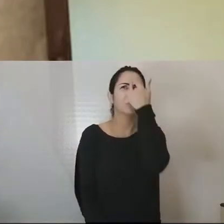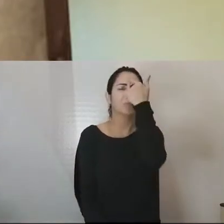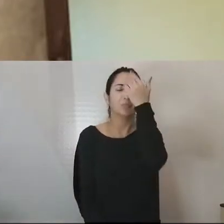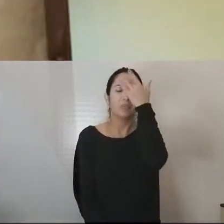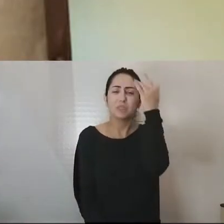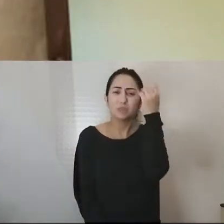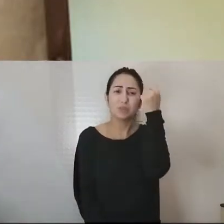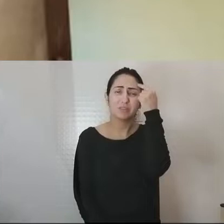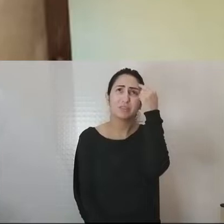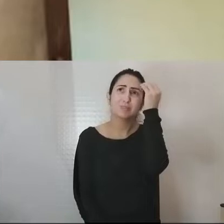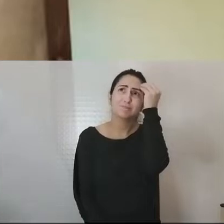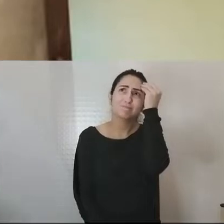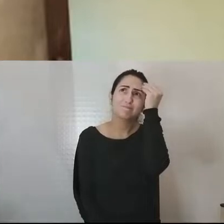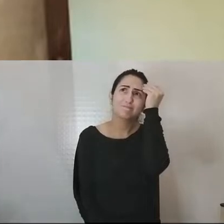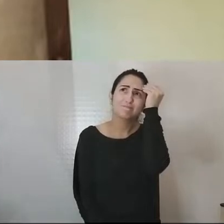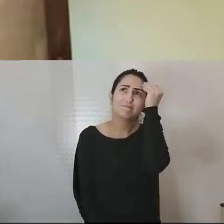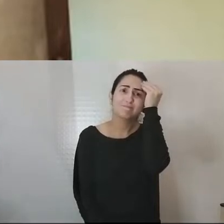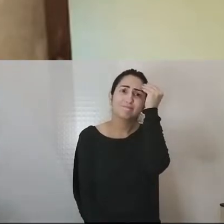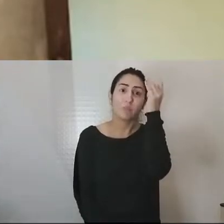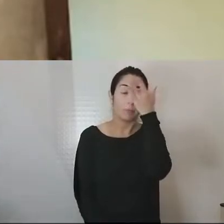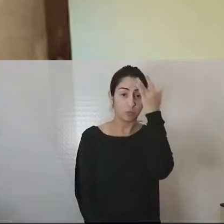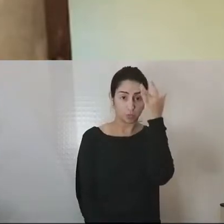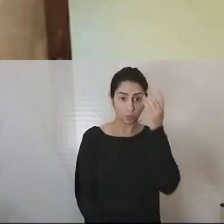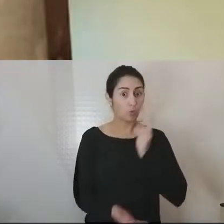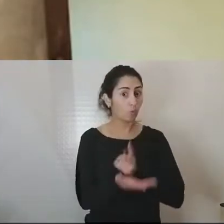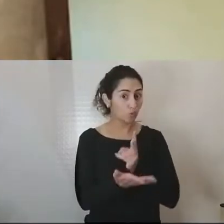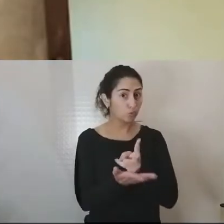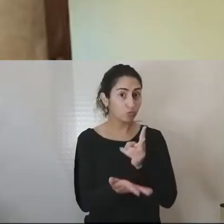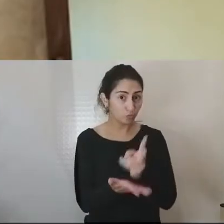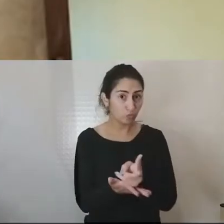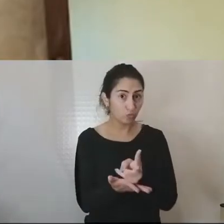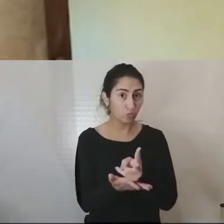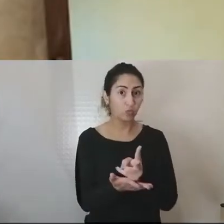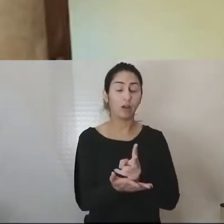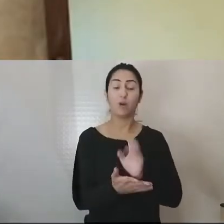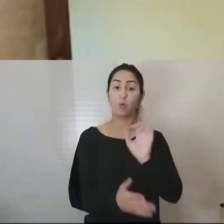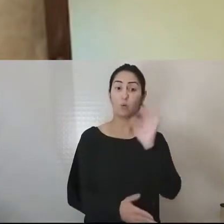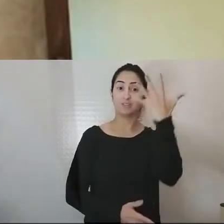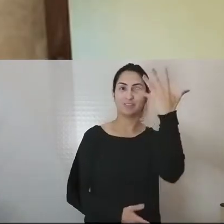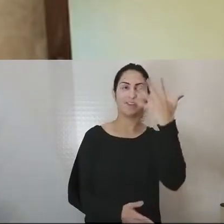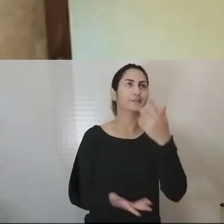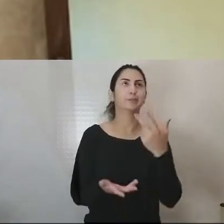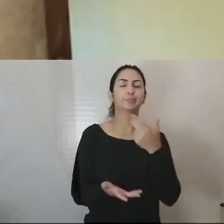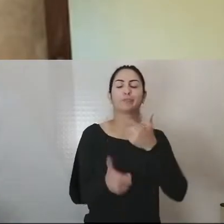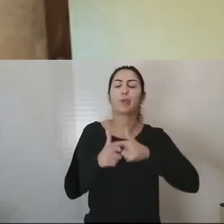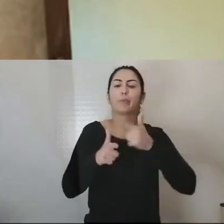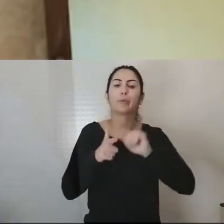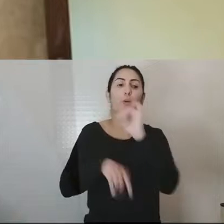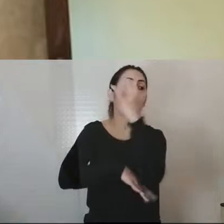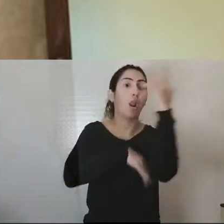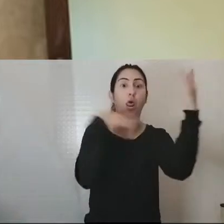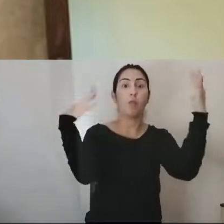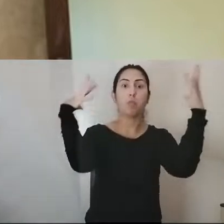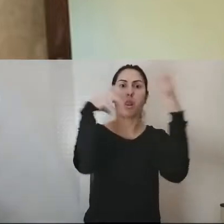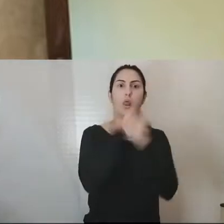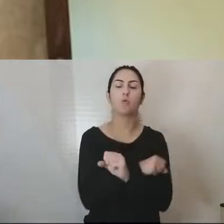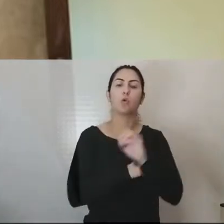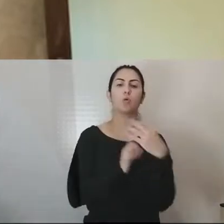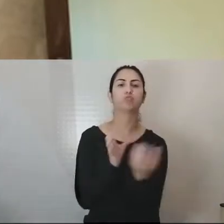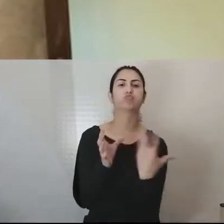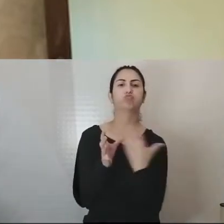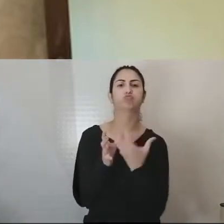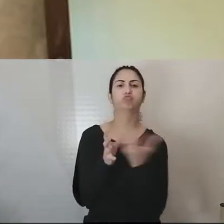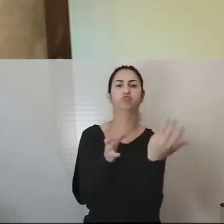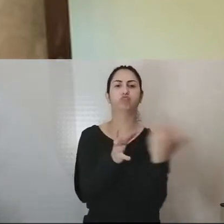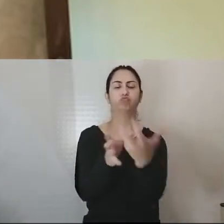também são sobreviventes de catástrofes ambientais, por exemplo, ciclone Kenneth, em